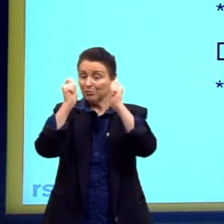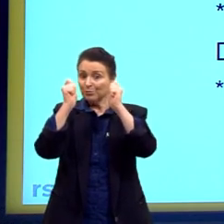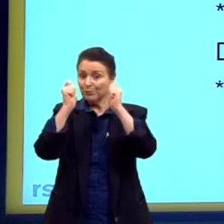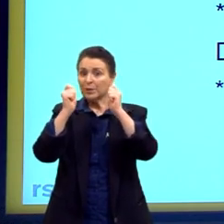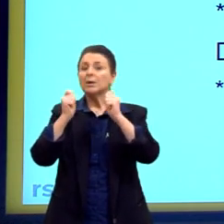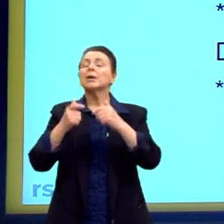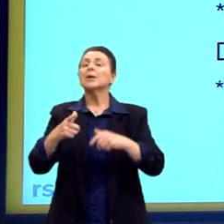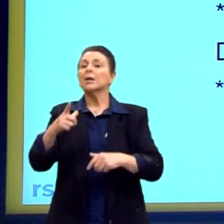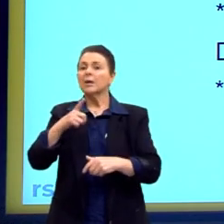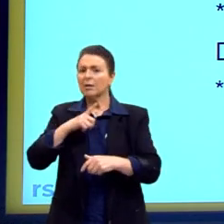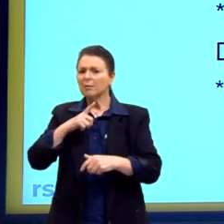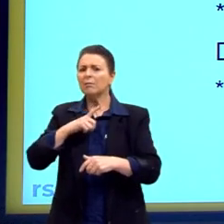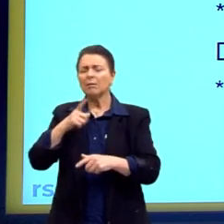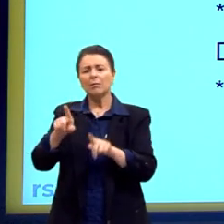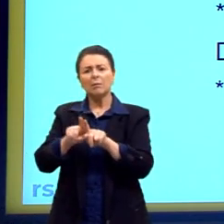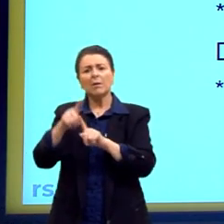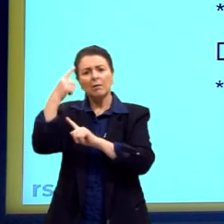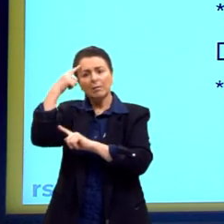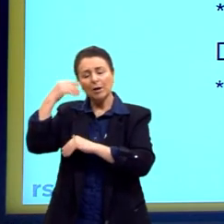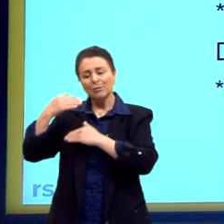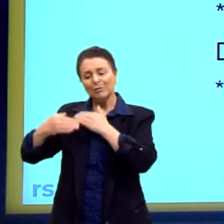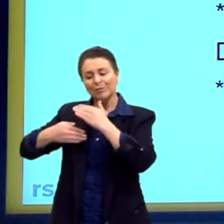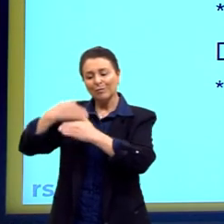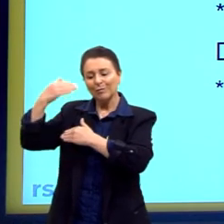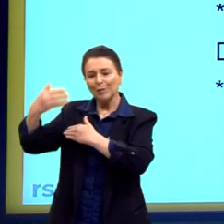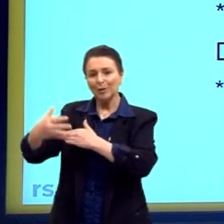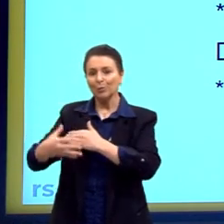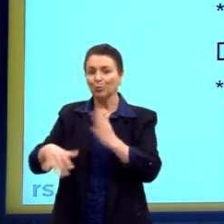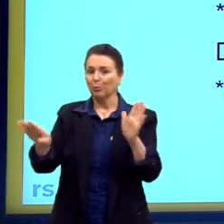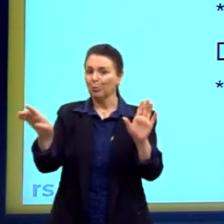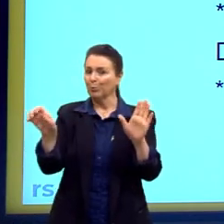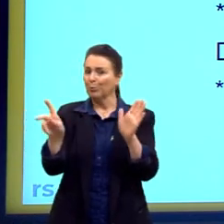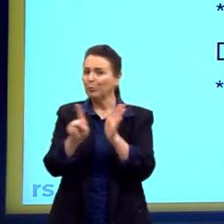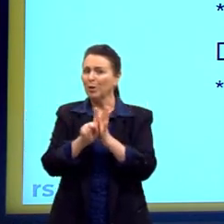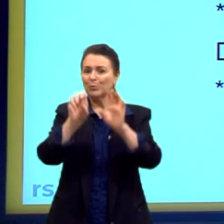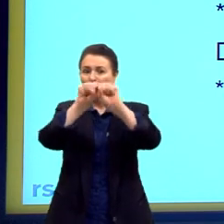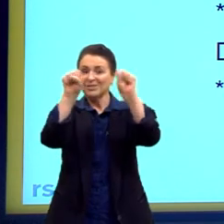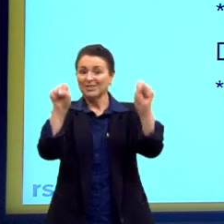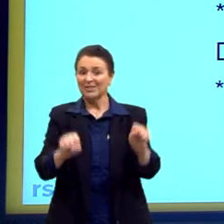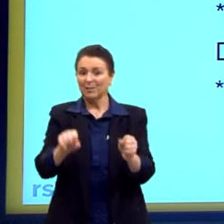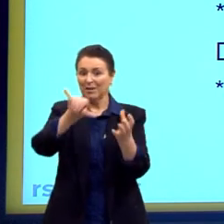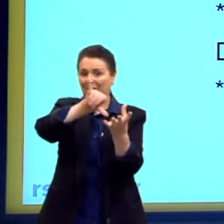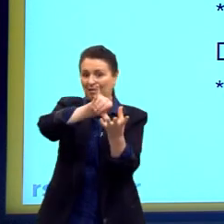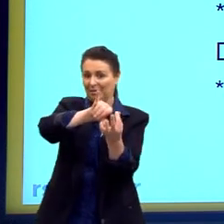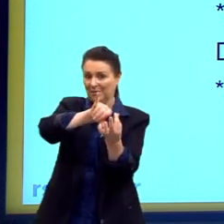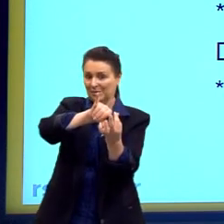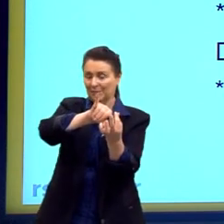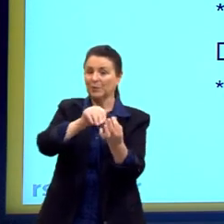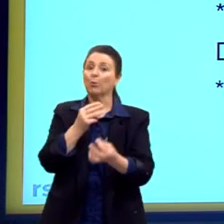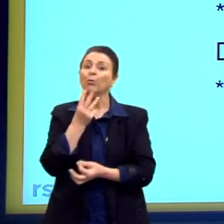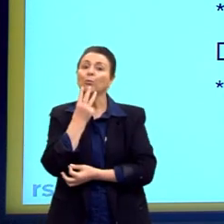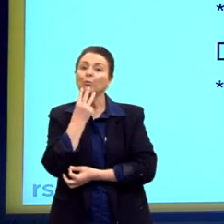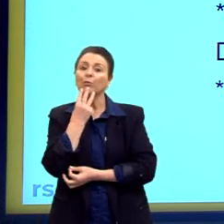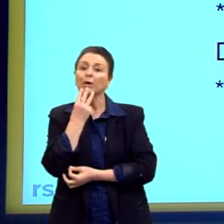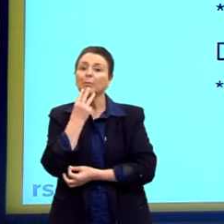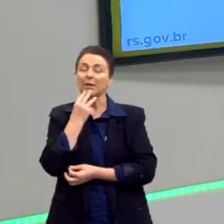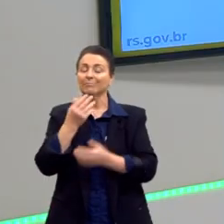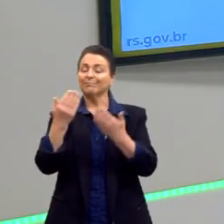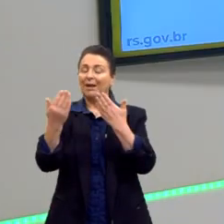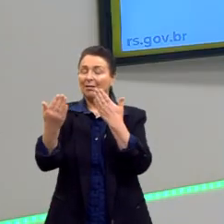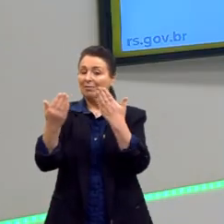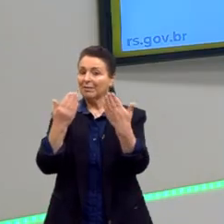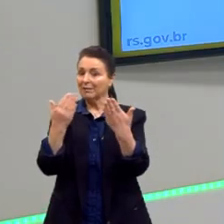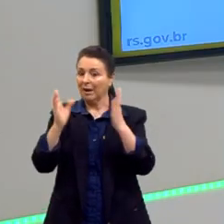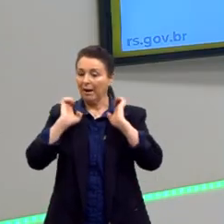desenvolvimento do espírito capitalista. Então, o Max Weber faz essa análise, que vai ser